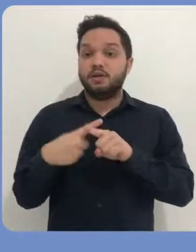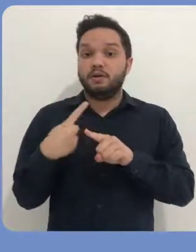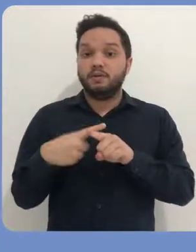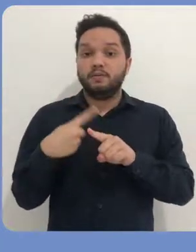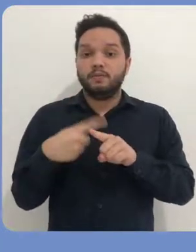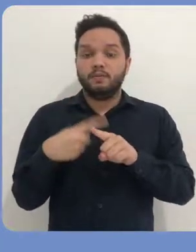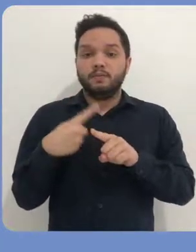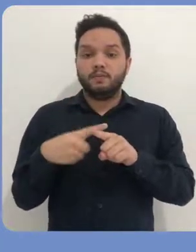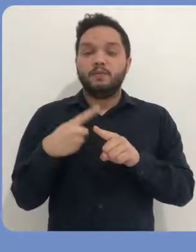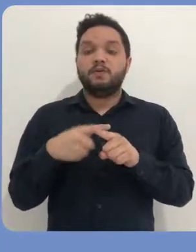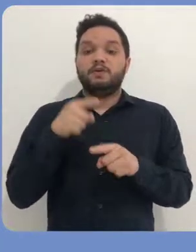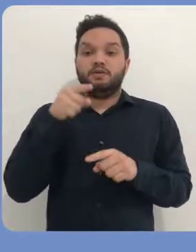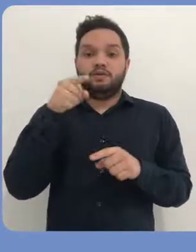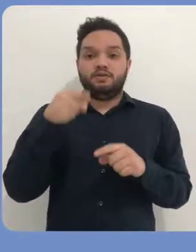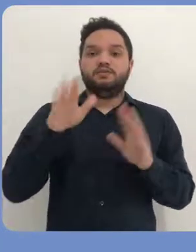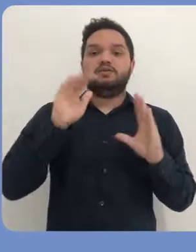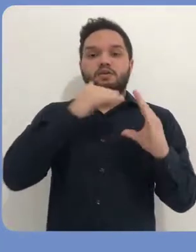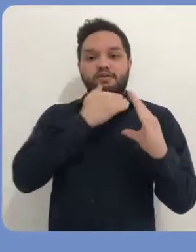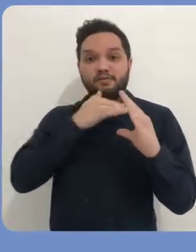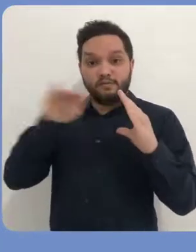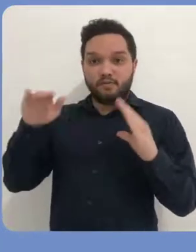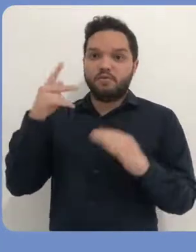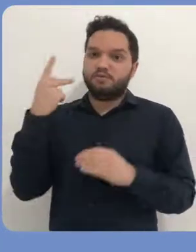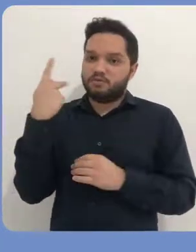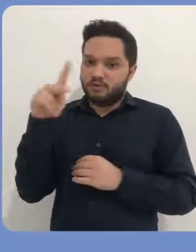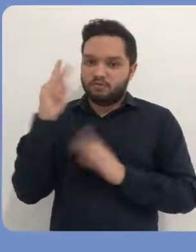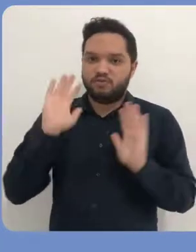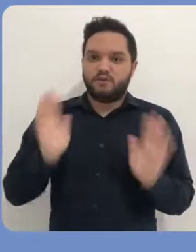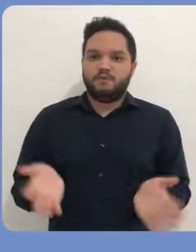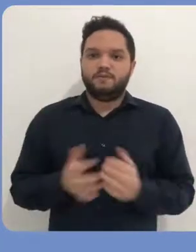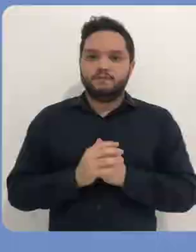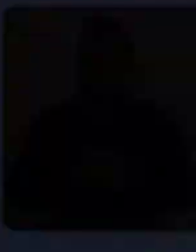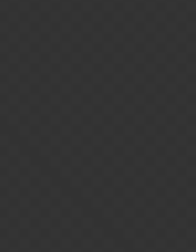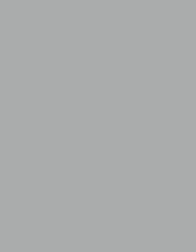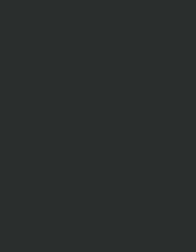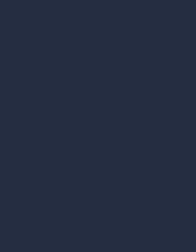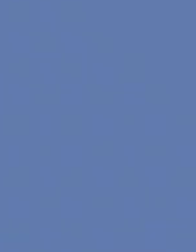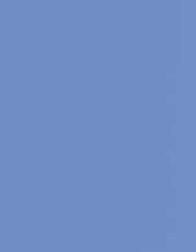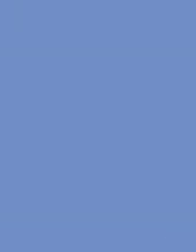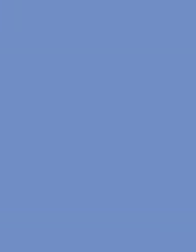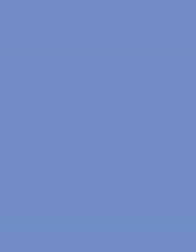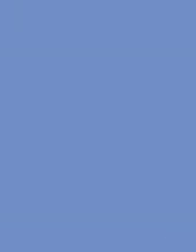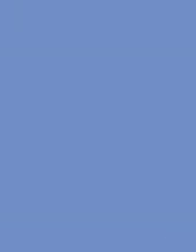porque a mesma mensagem de protocolo foi enviada para o seu e-mail cadastrado.